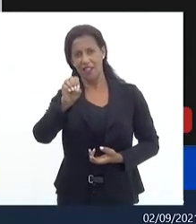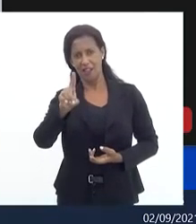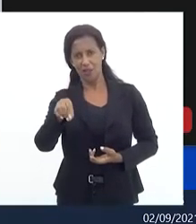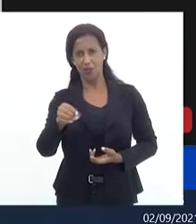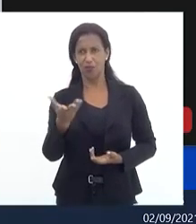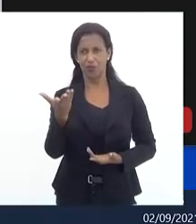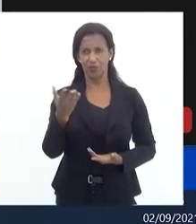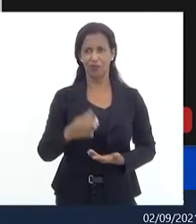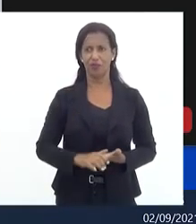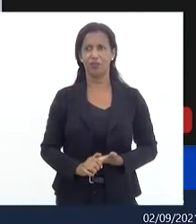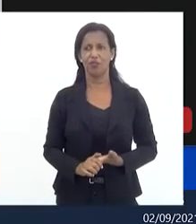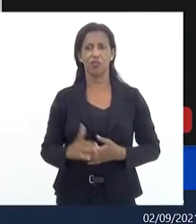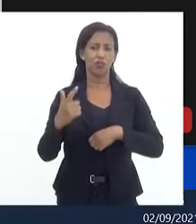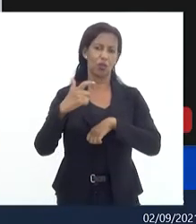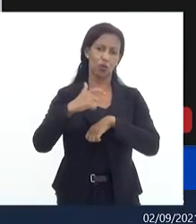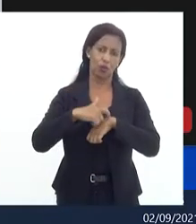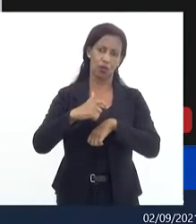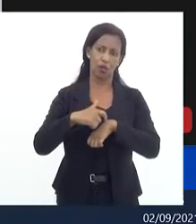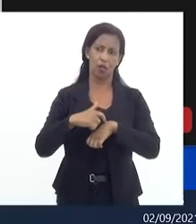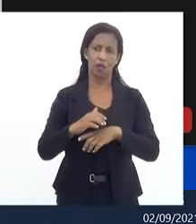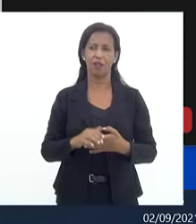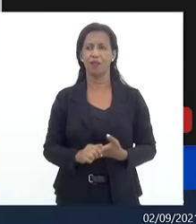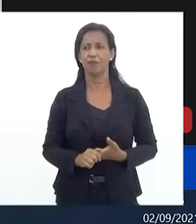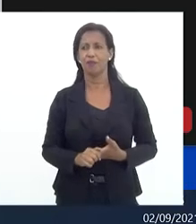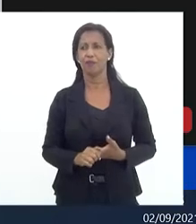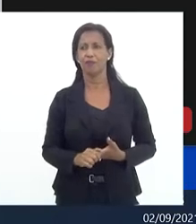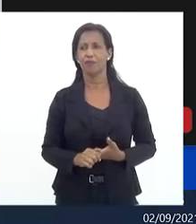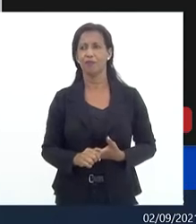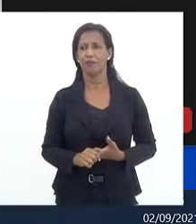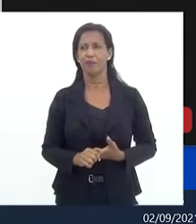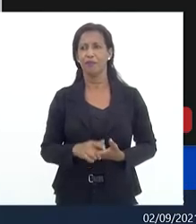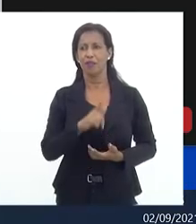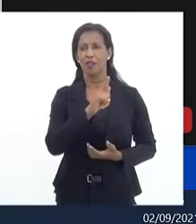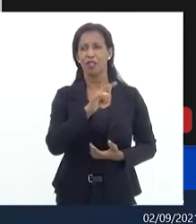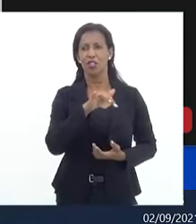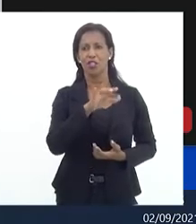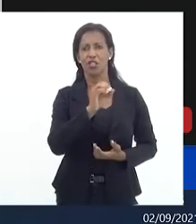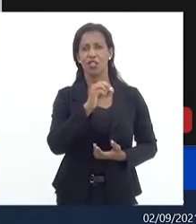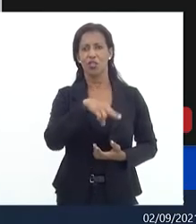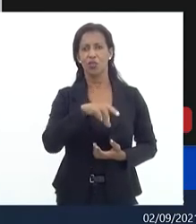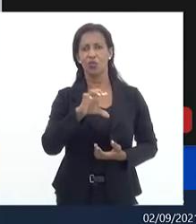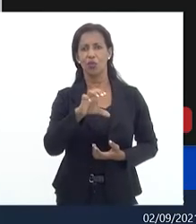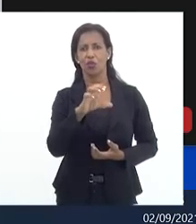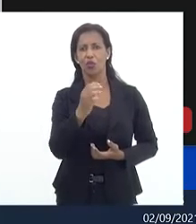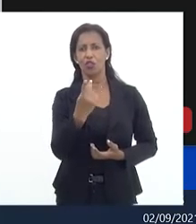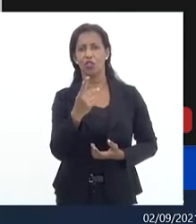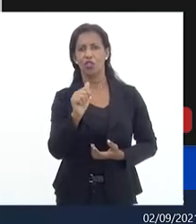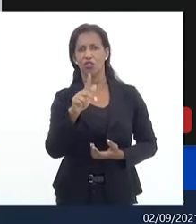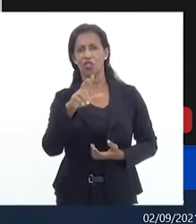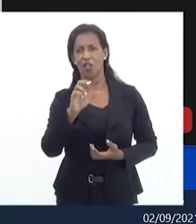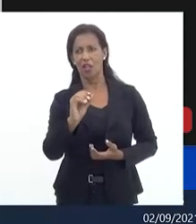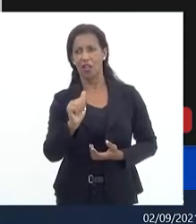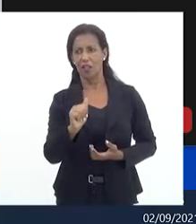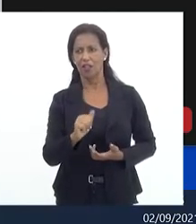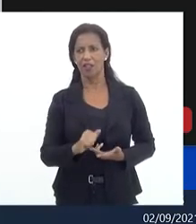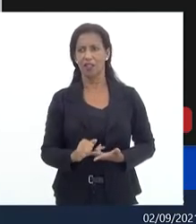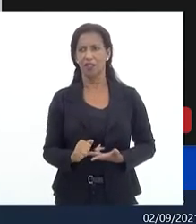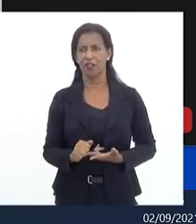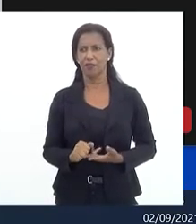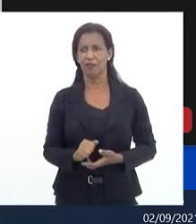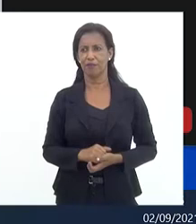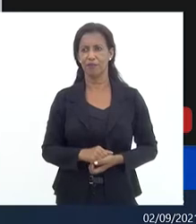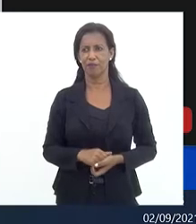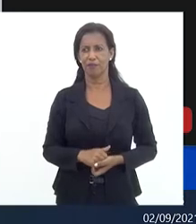horários opa desculpe Gilson Chagas levantou a mão perdão isso